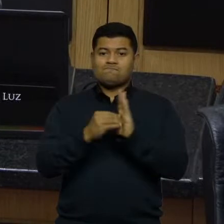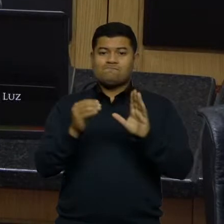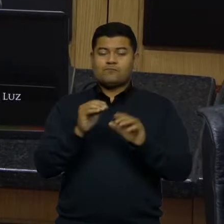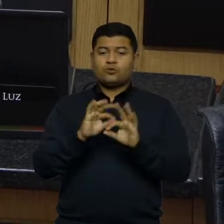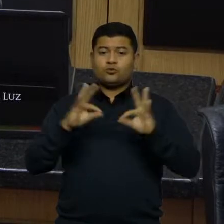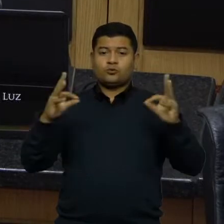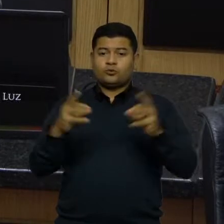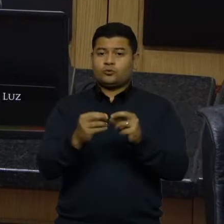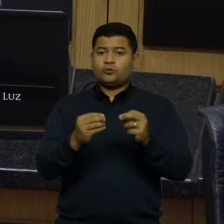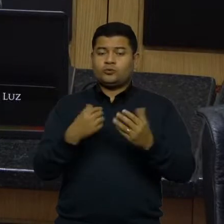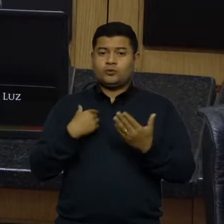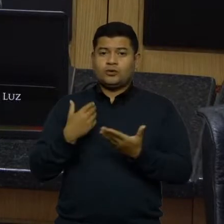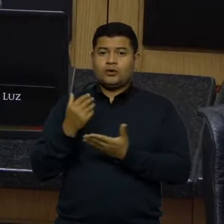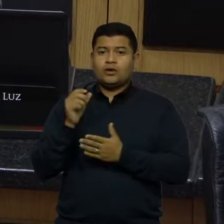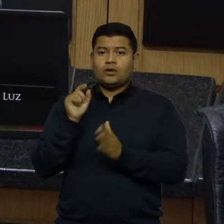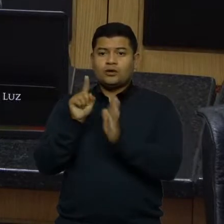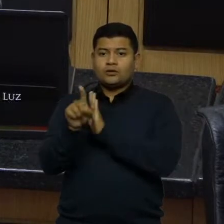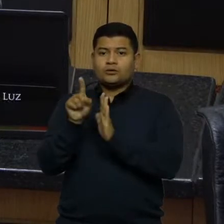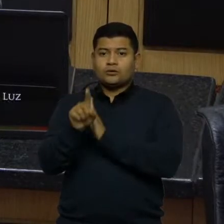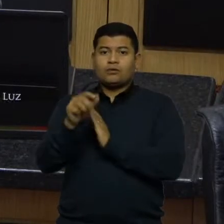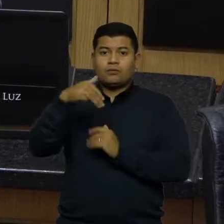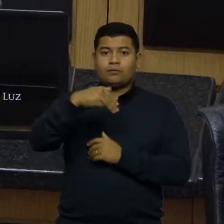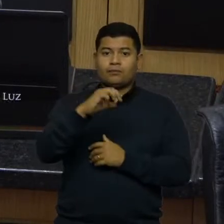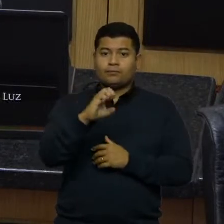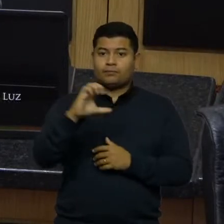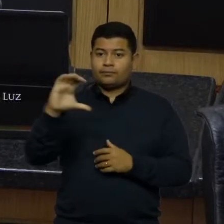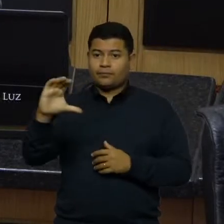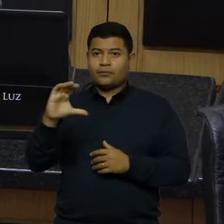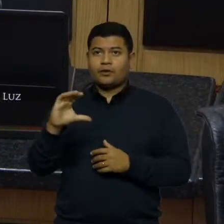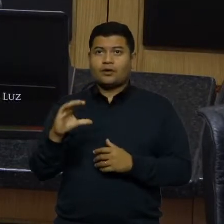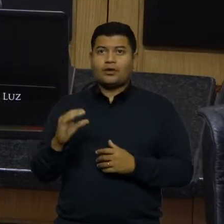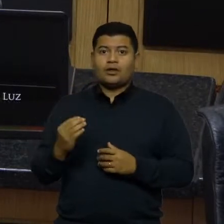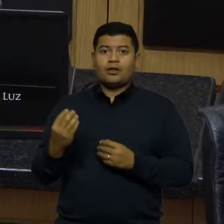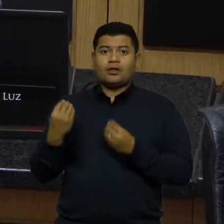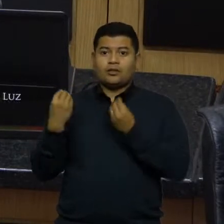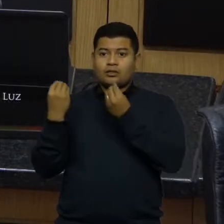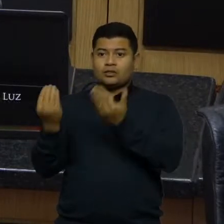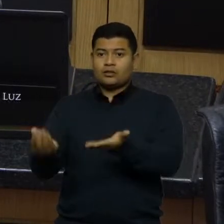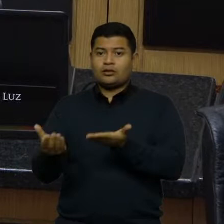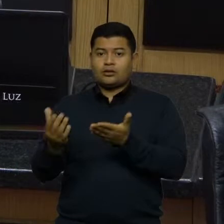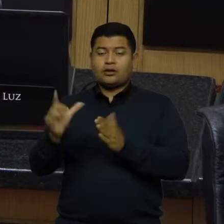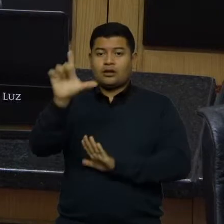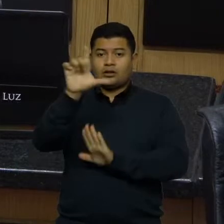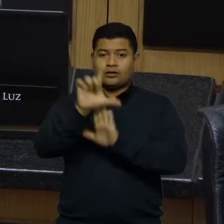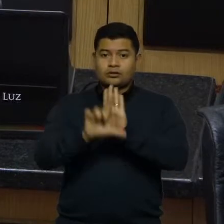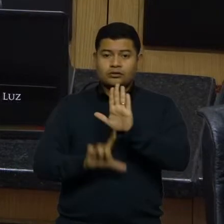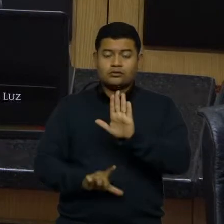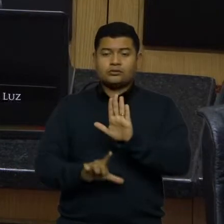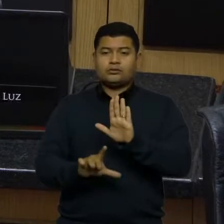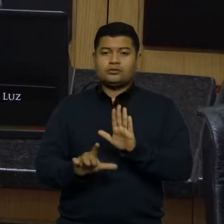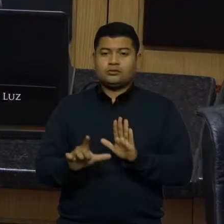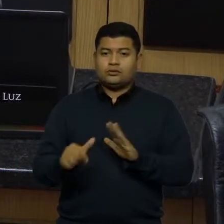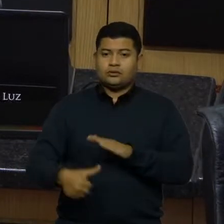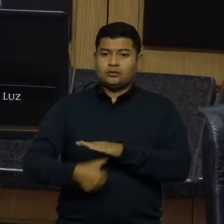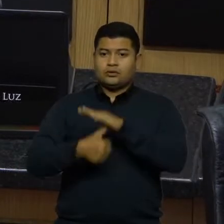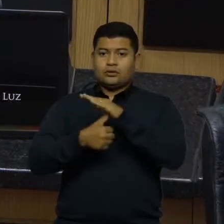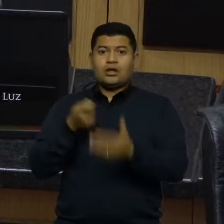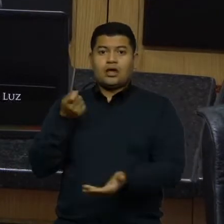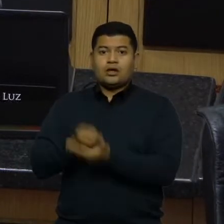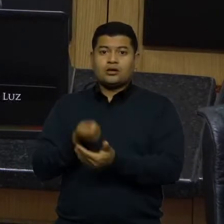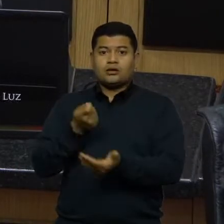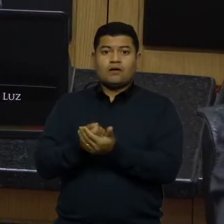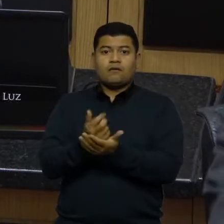Ministério da Educação. Então, o MEC devolveu a lista de reitor da UFSC e exigiu vários